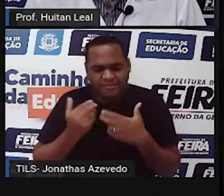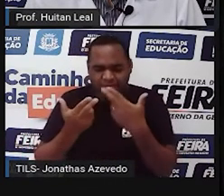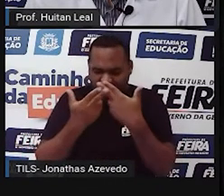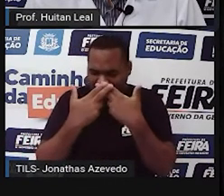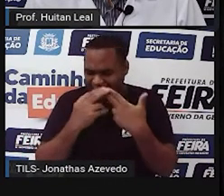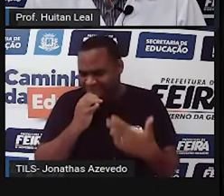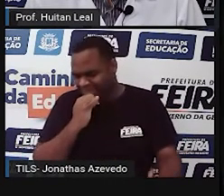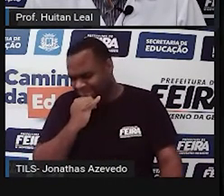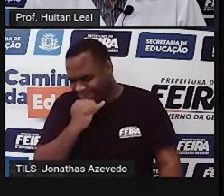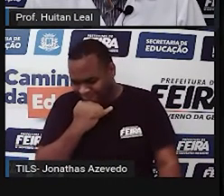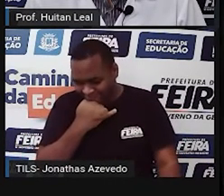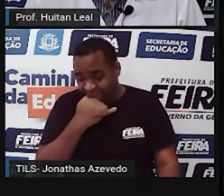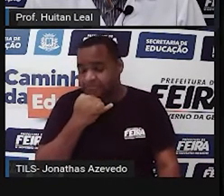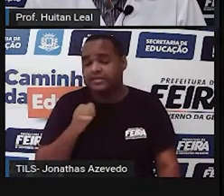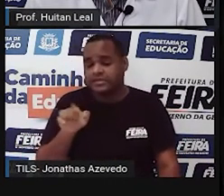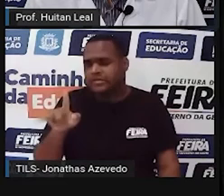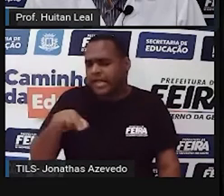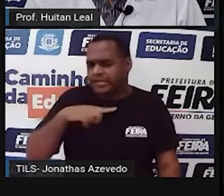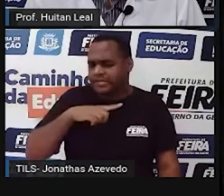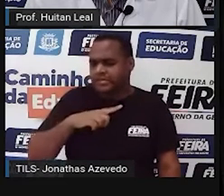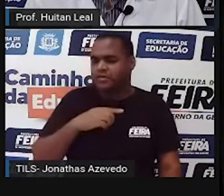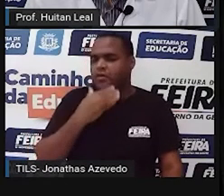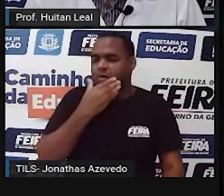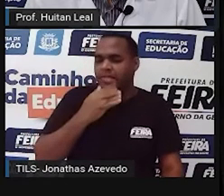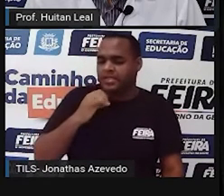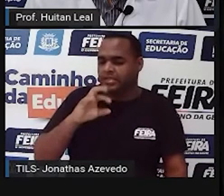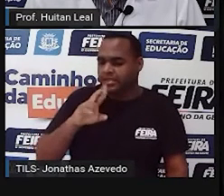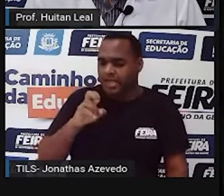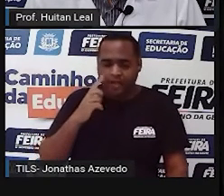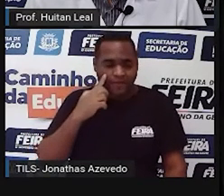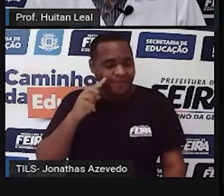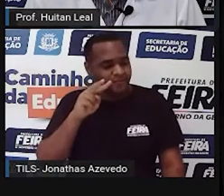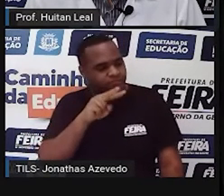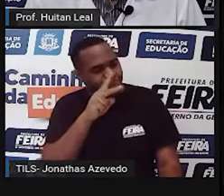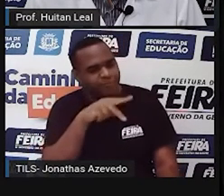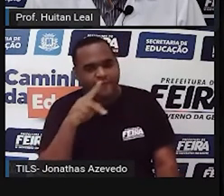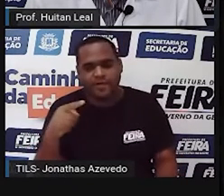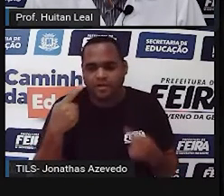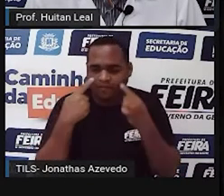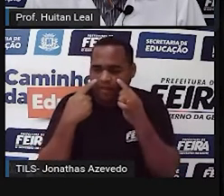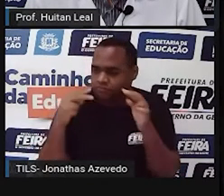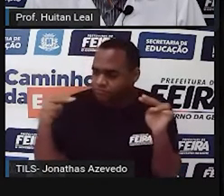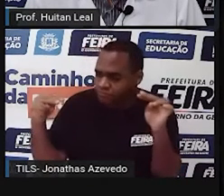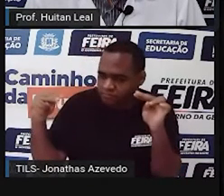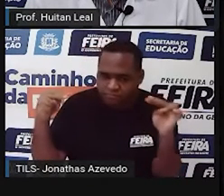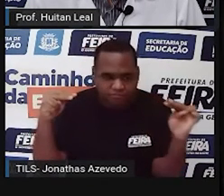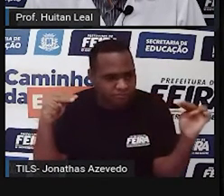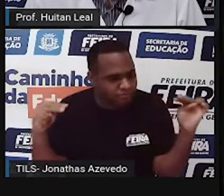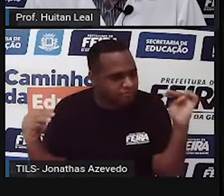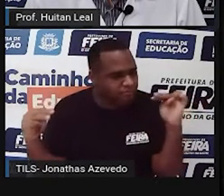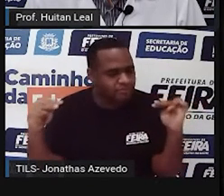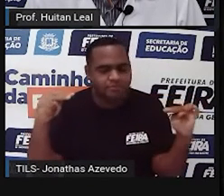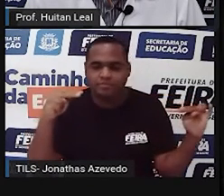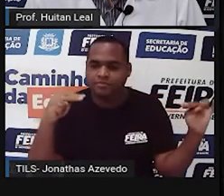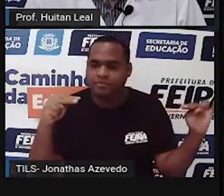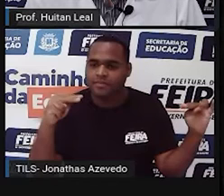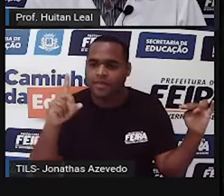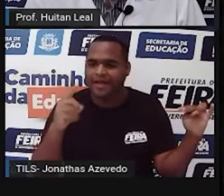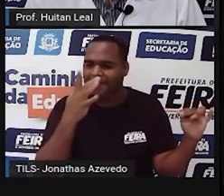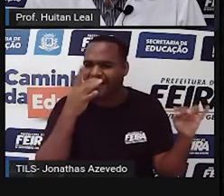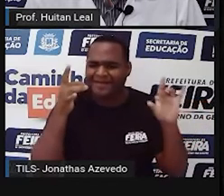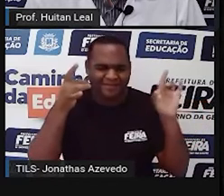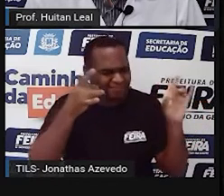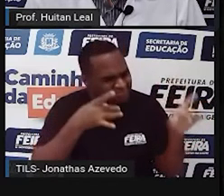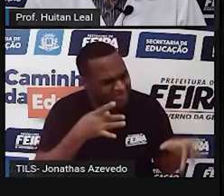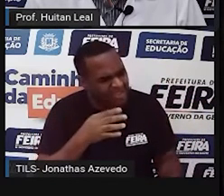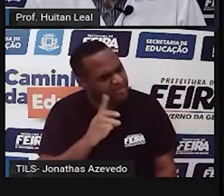Israel. Israel, capturado pelo olhar da professora, nunca mais o abandonou.